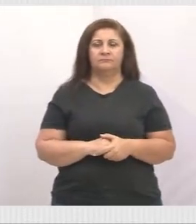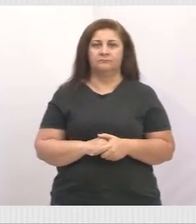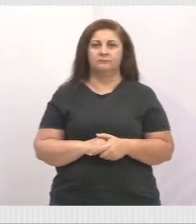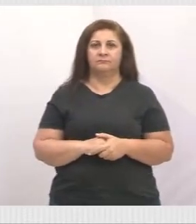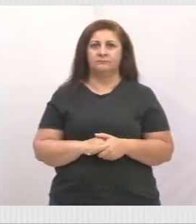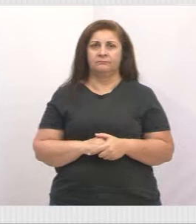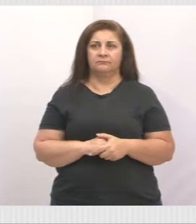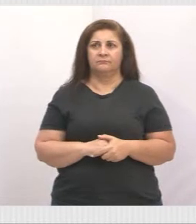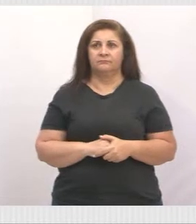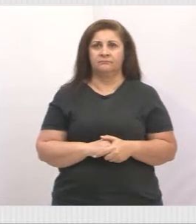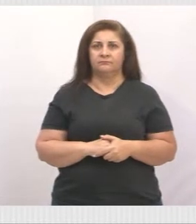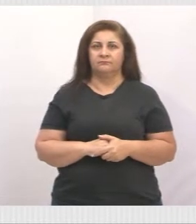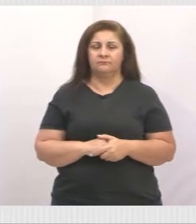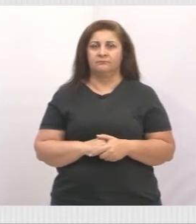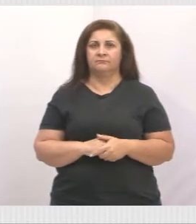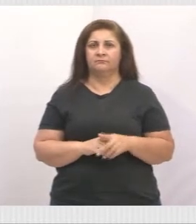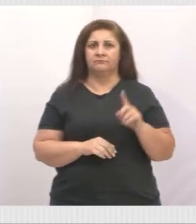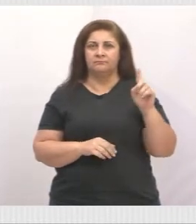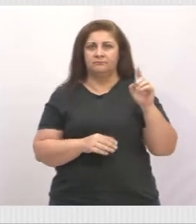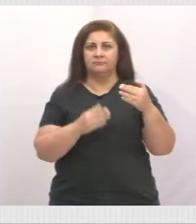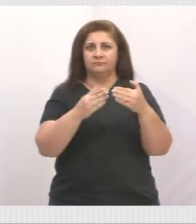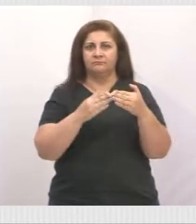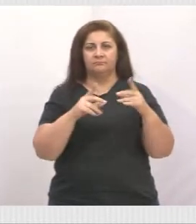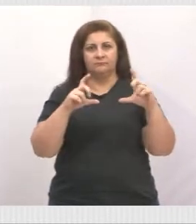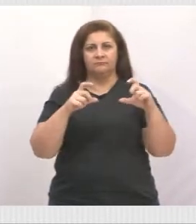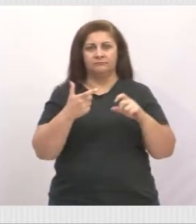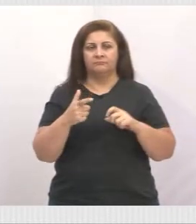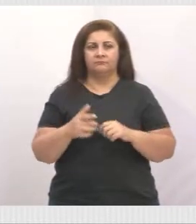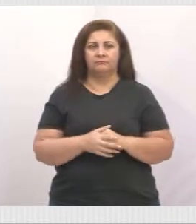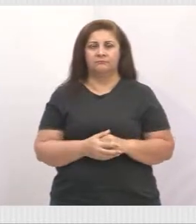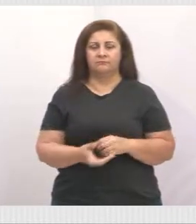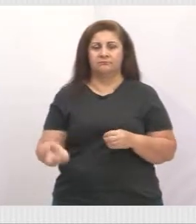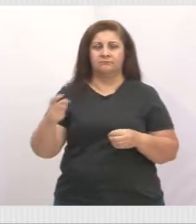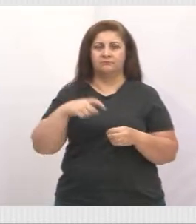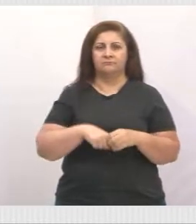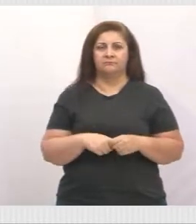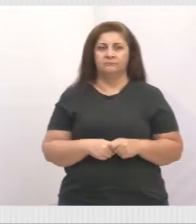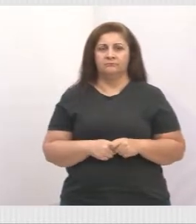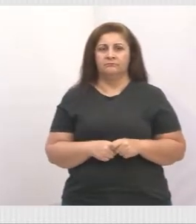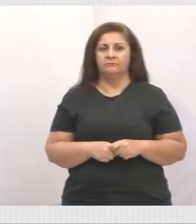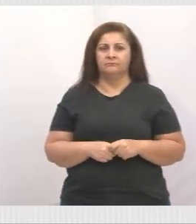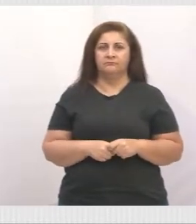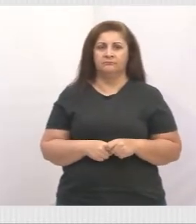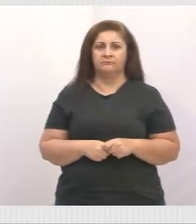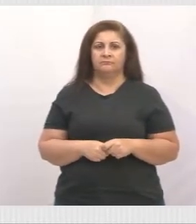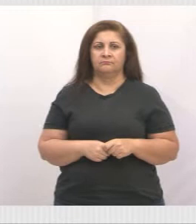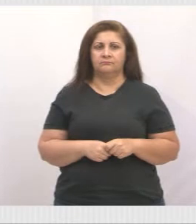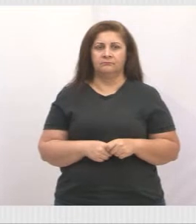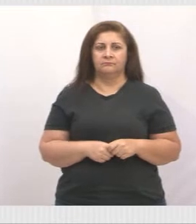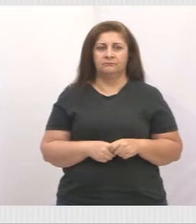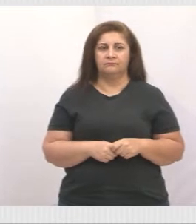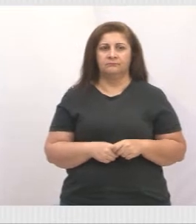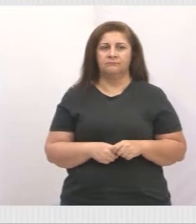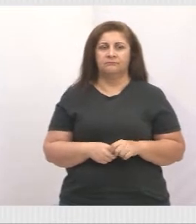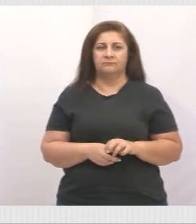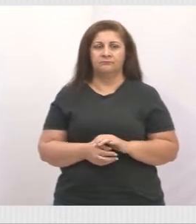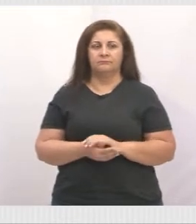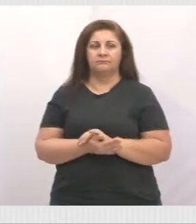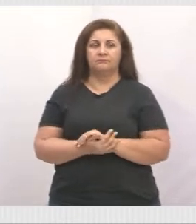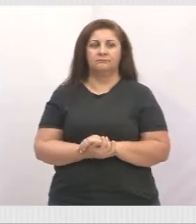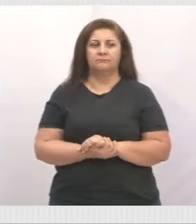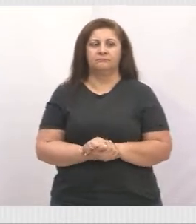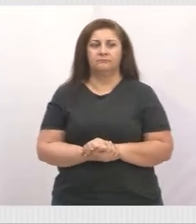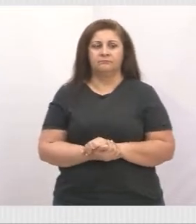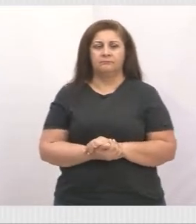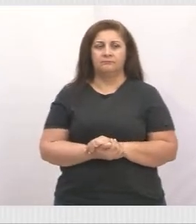Desculpa, pode ir para a próxima, por favor. Isso.